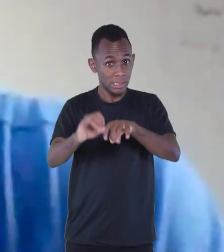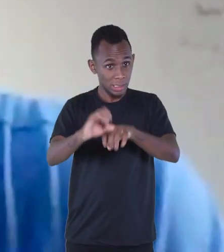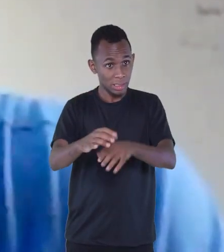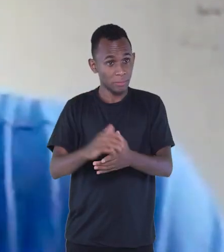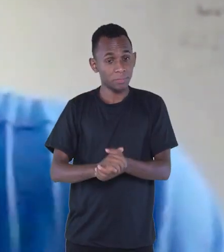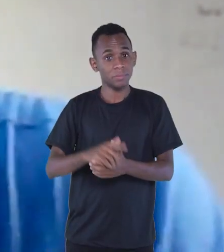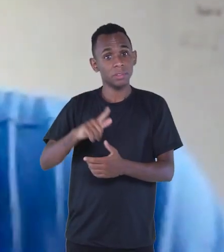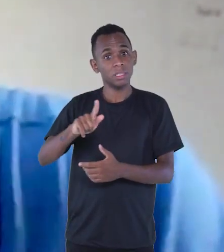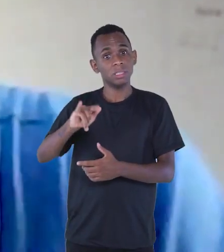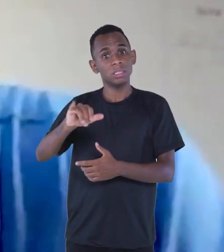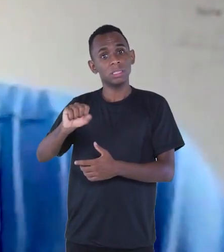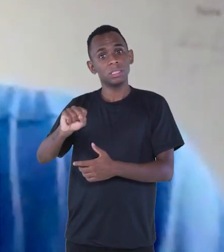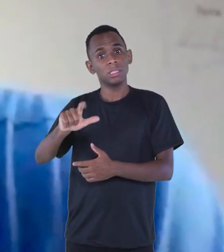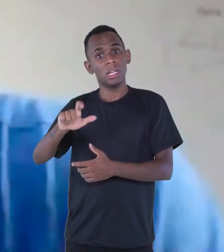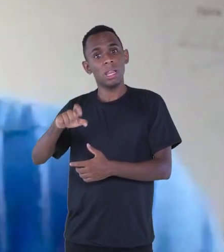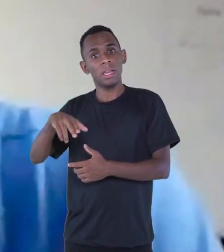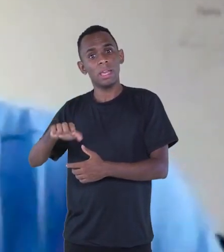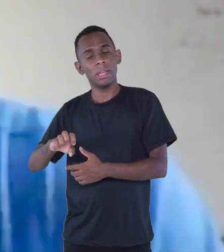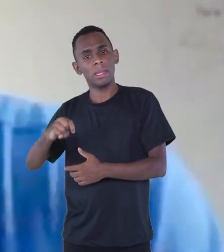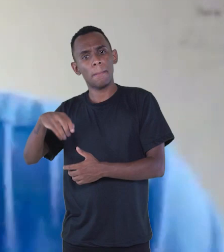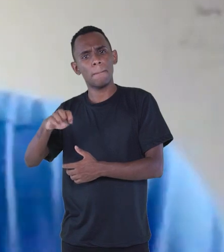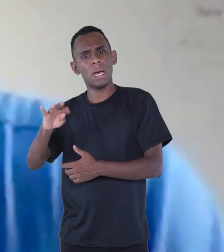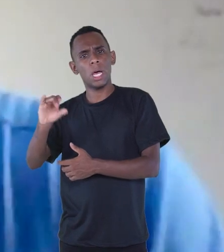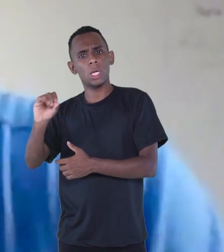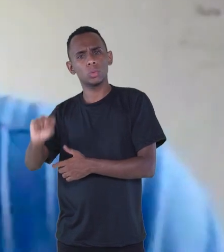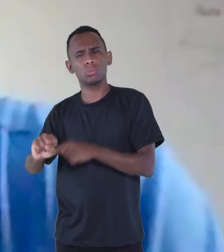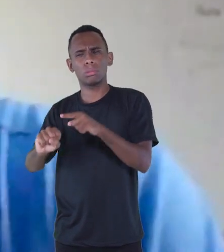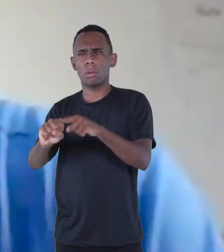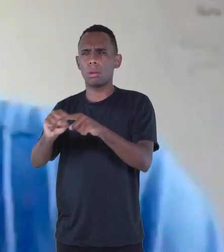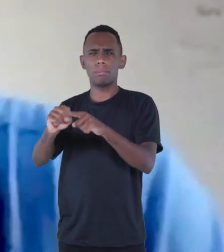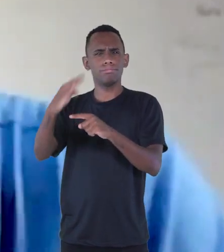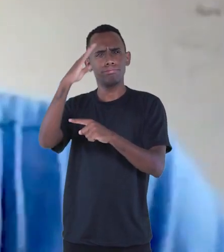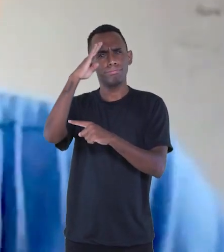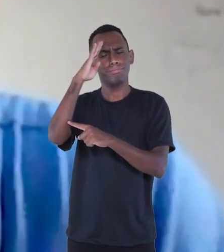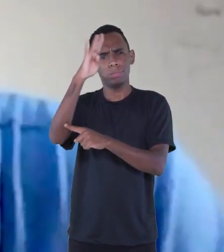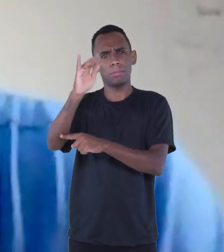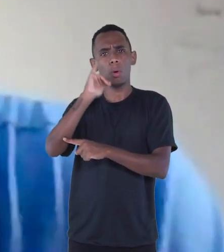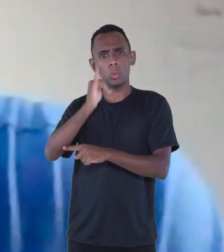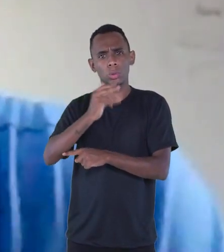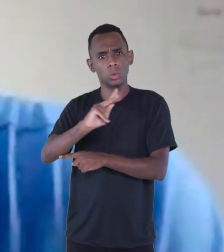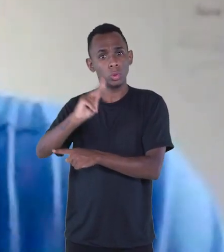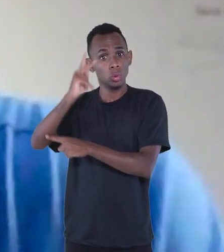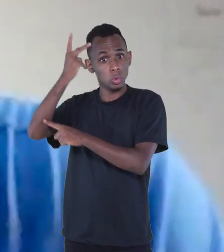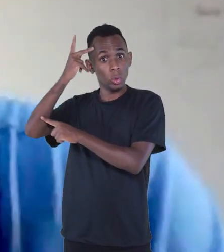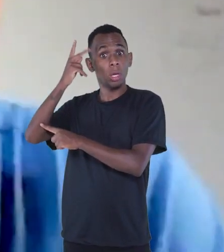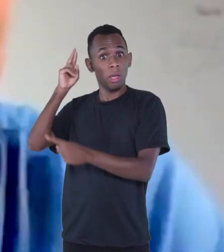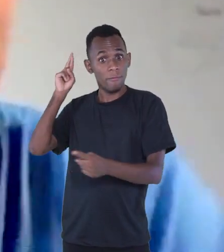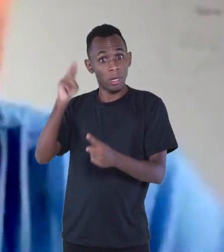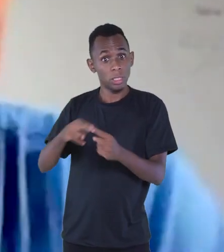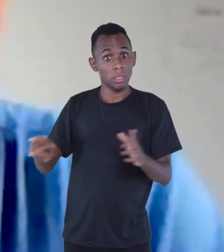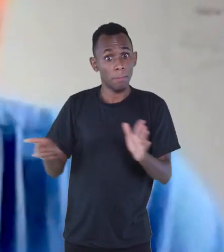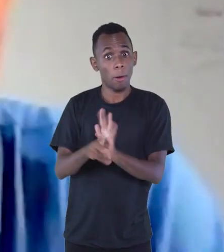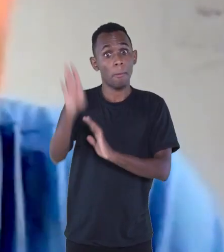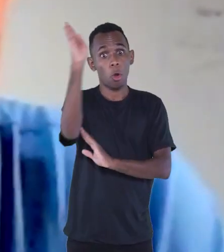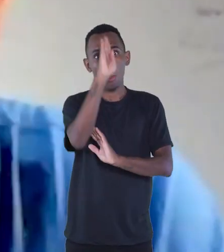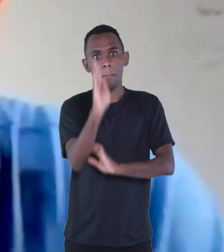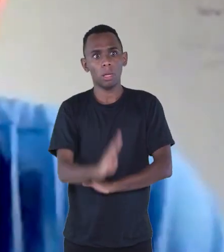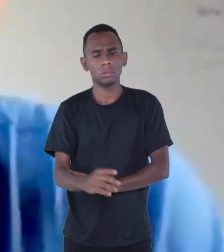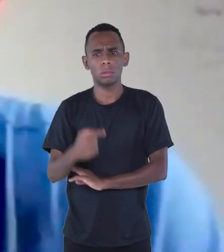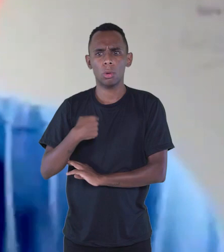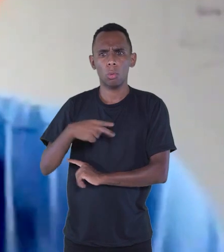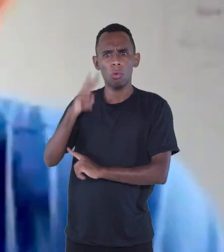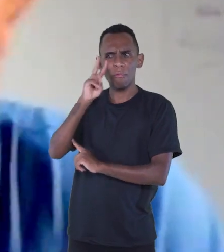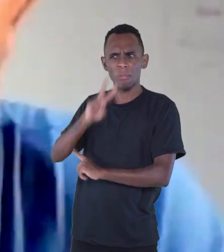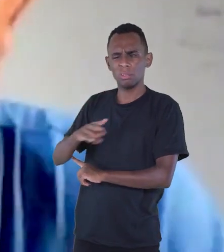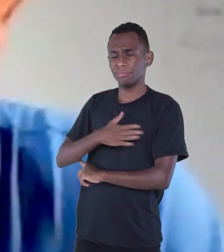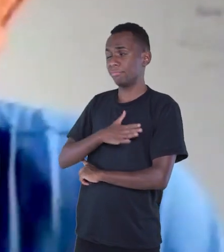Gisleine Matos. Uma das maiores contadoras de histórias. Referência no Brasil inteiro. E eu olhava para aquilo